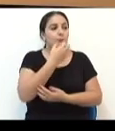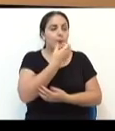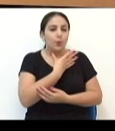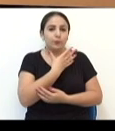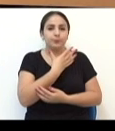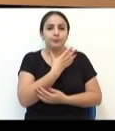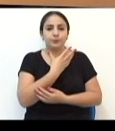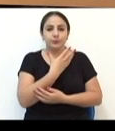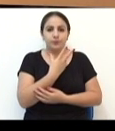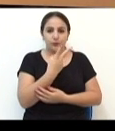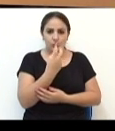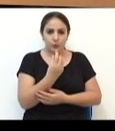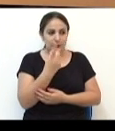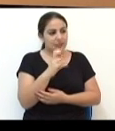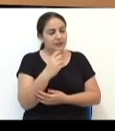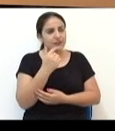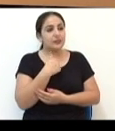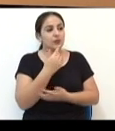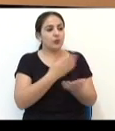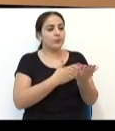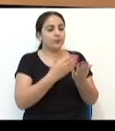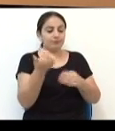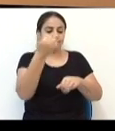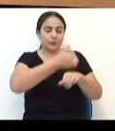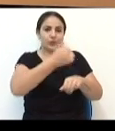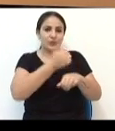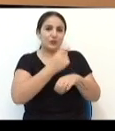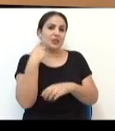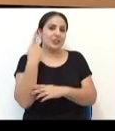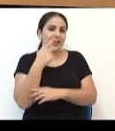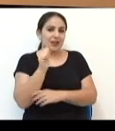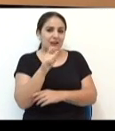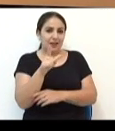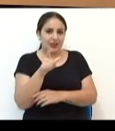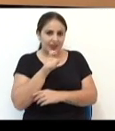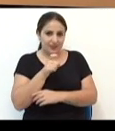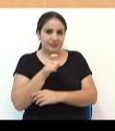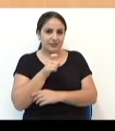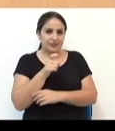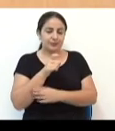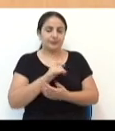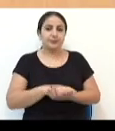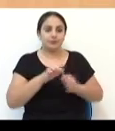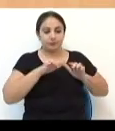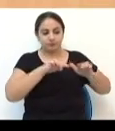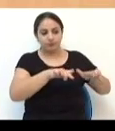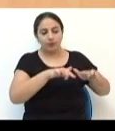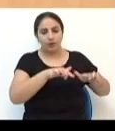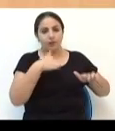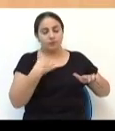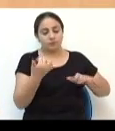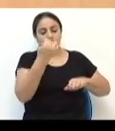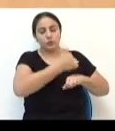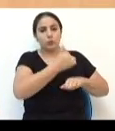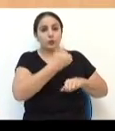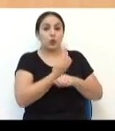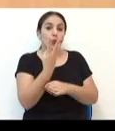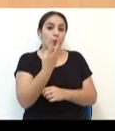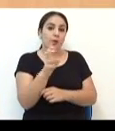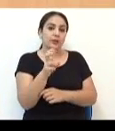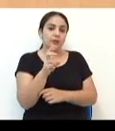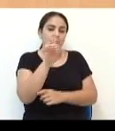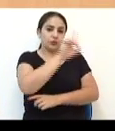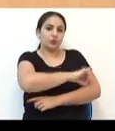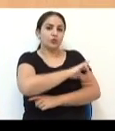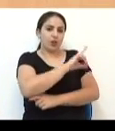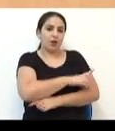Bom, em 2015, eu assumi no lugar do vereador Alex, que ele se insensuou. E aí me cedeu por 45 dias a